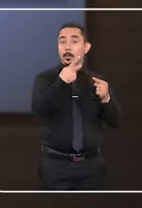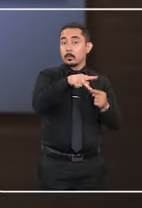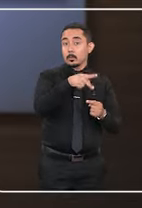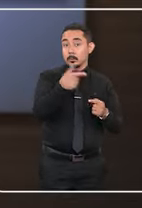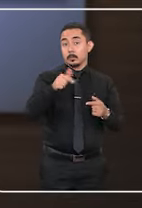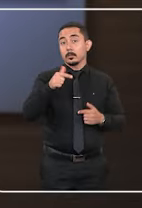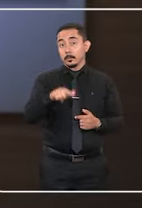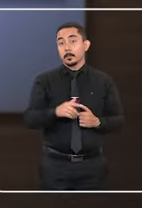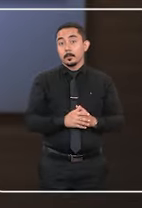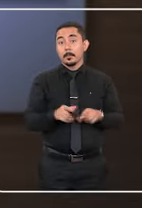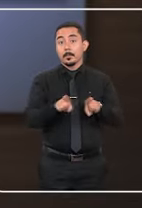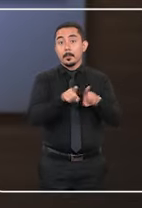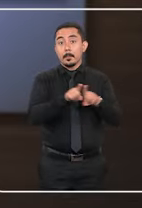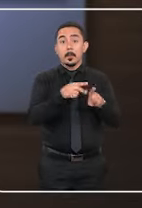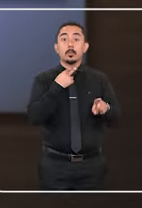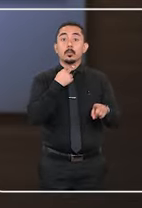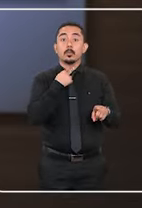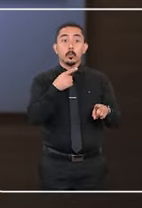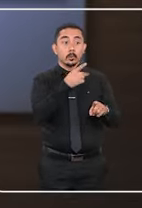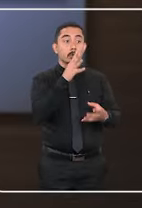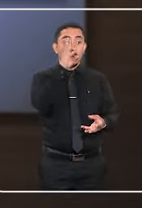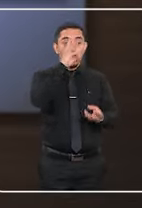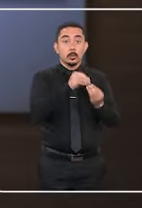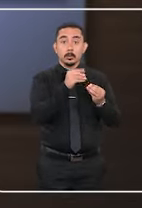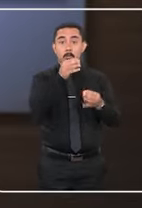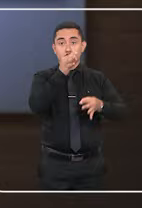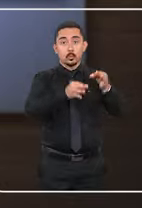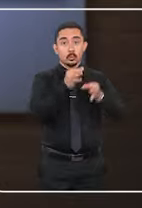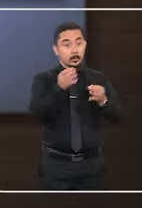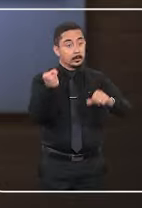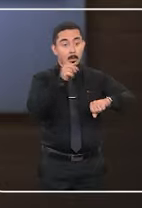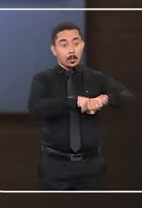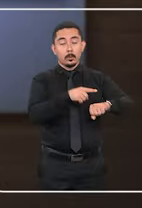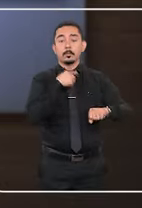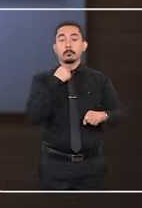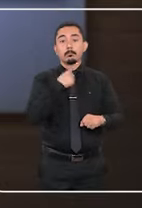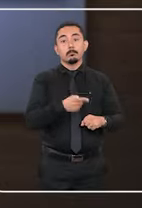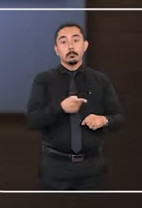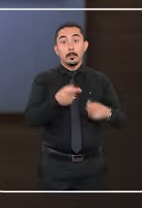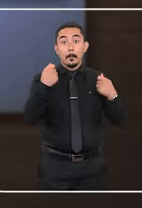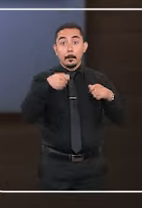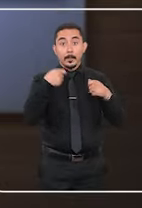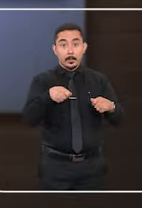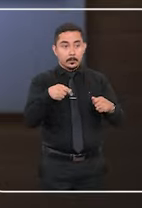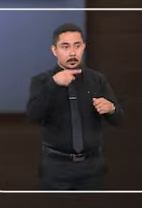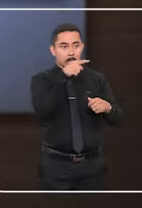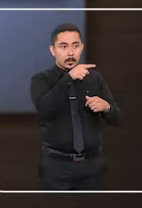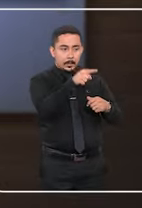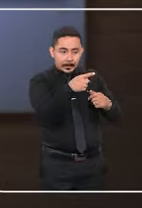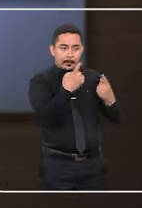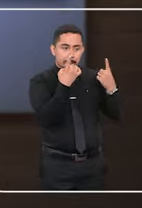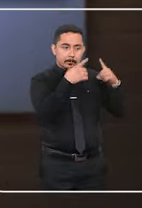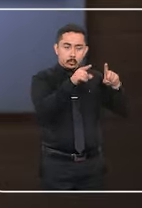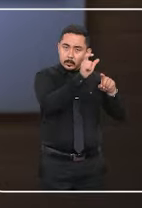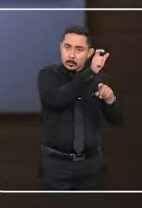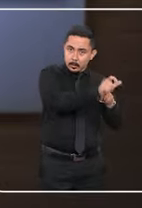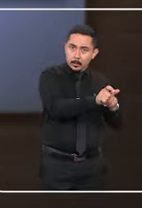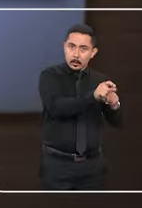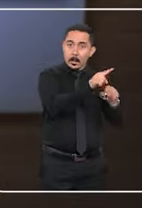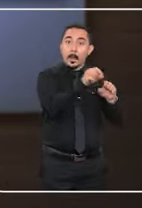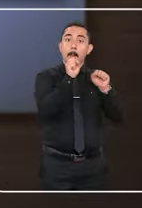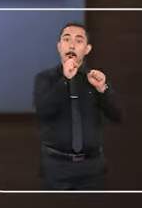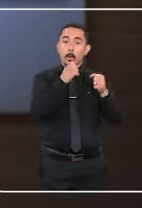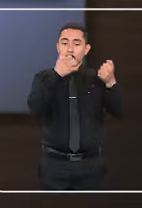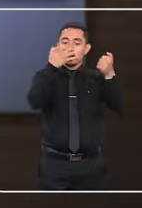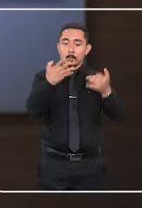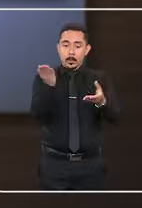de ordem pública e não pode ser reconhecida de ofício pelo juiz, devendo ser arguída pelo executado no primeiro momento em que lhe